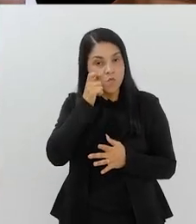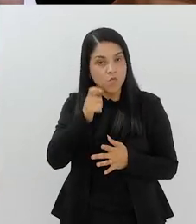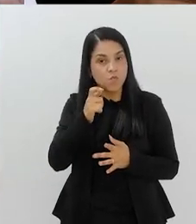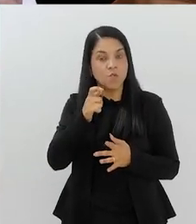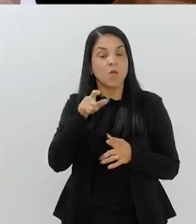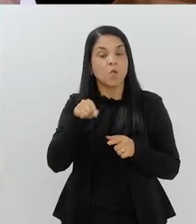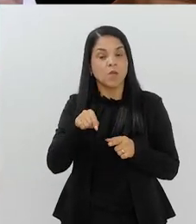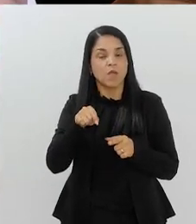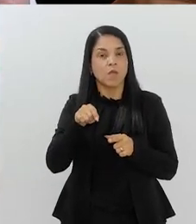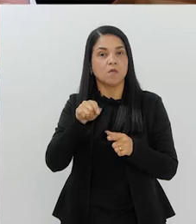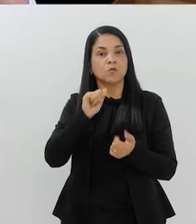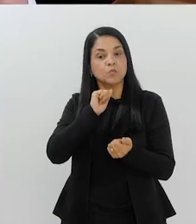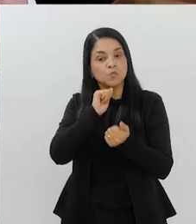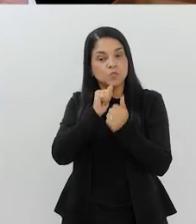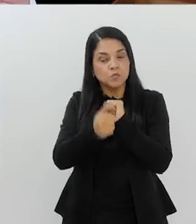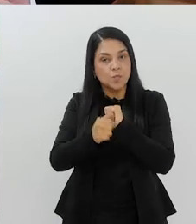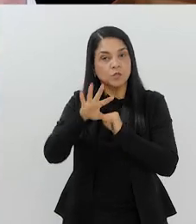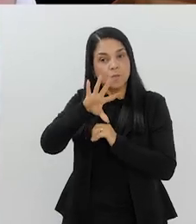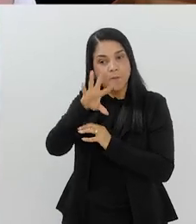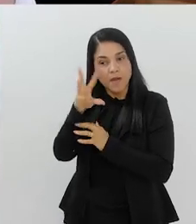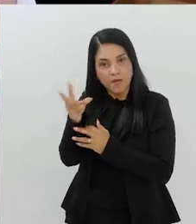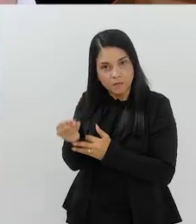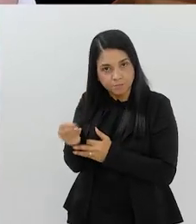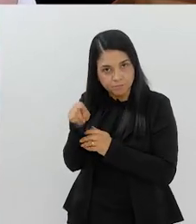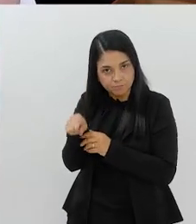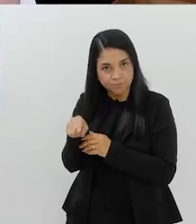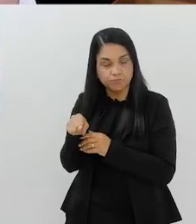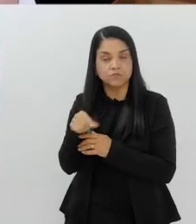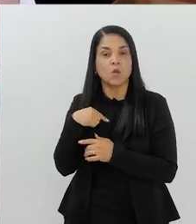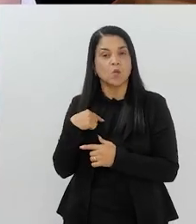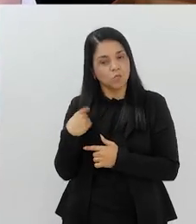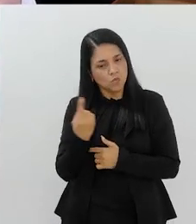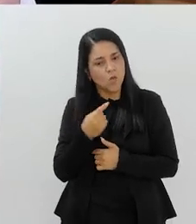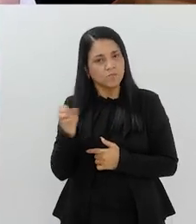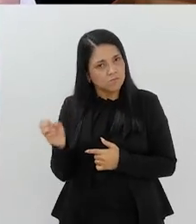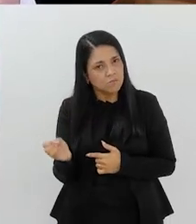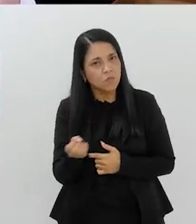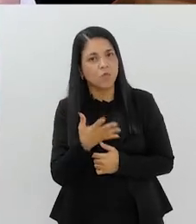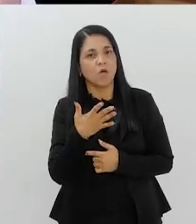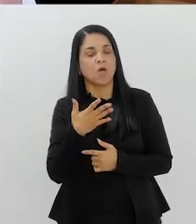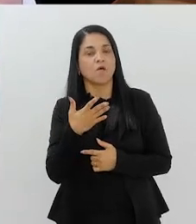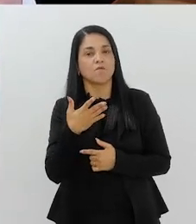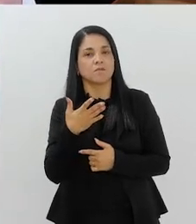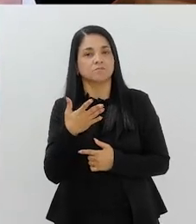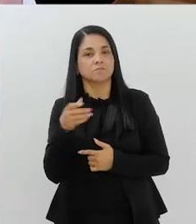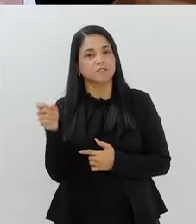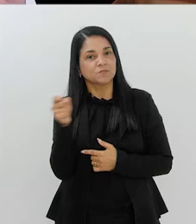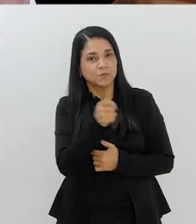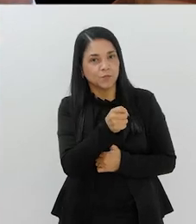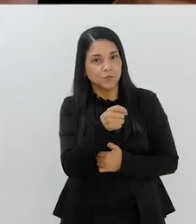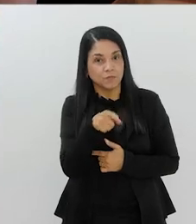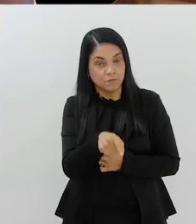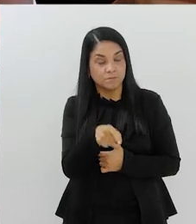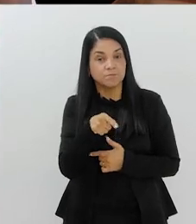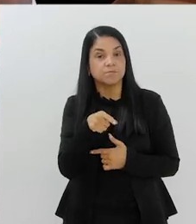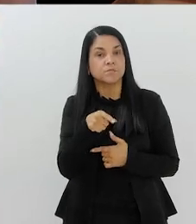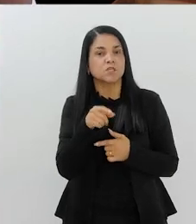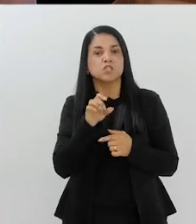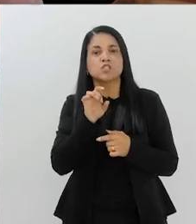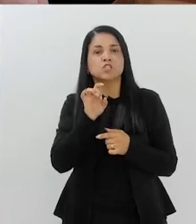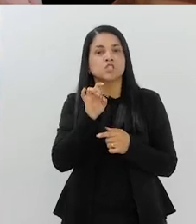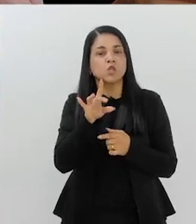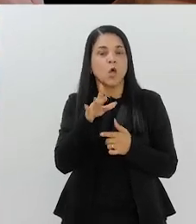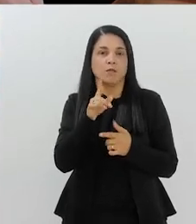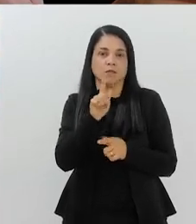é do esporte paralímpico. Então, acho que a gente inova. E essa inovação, ela não se dá